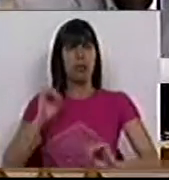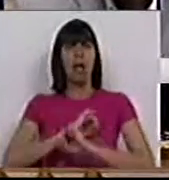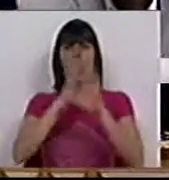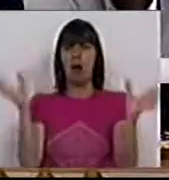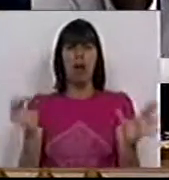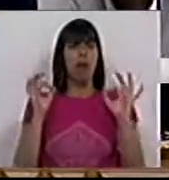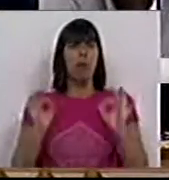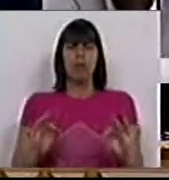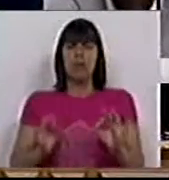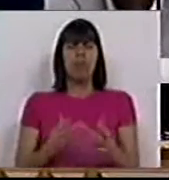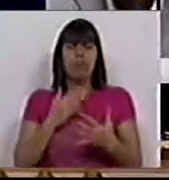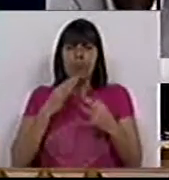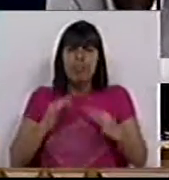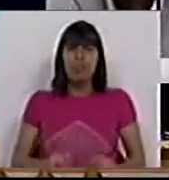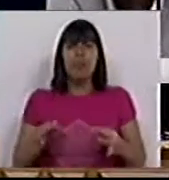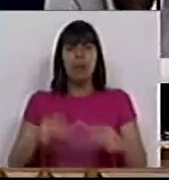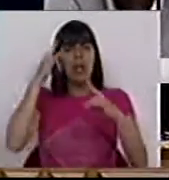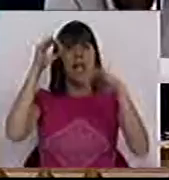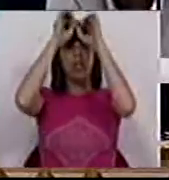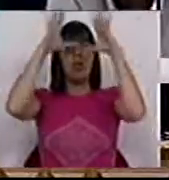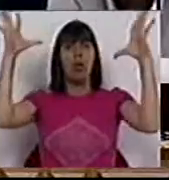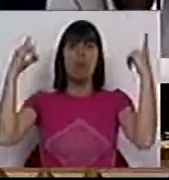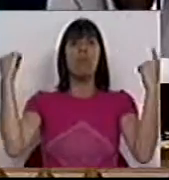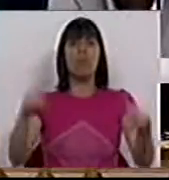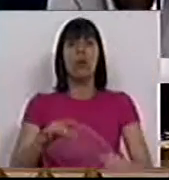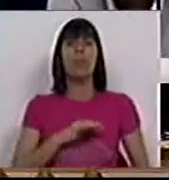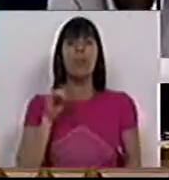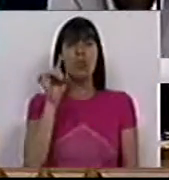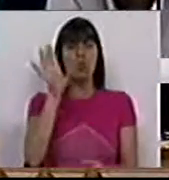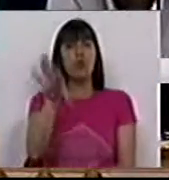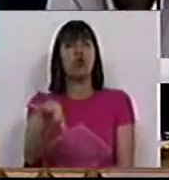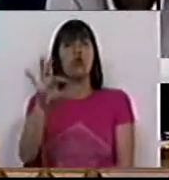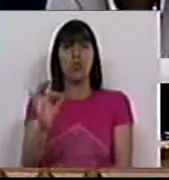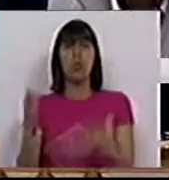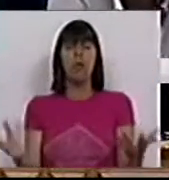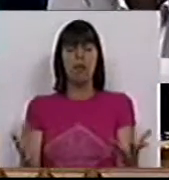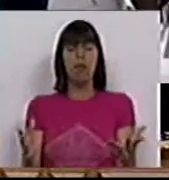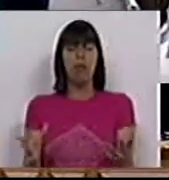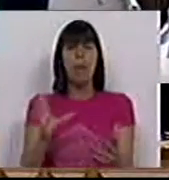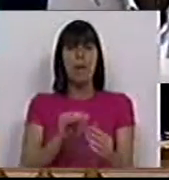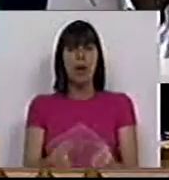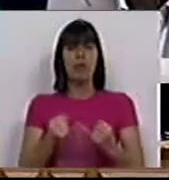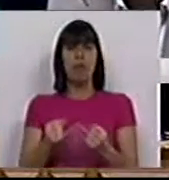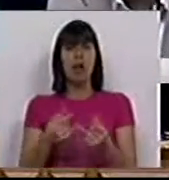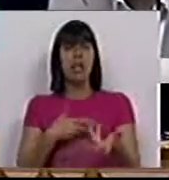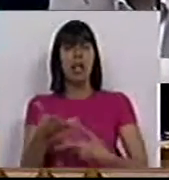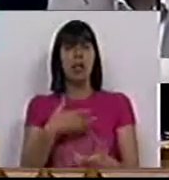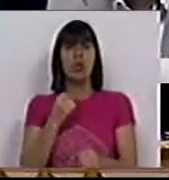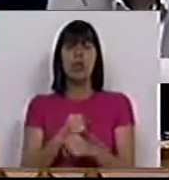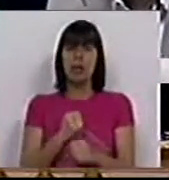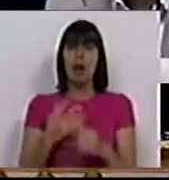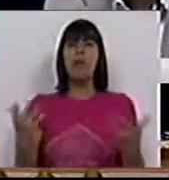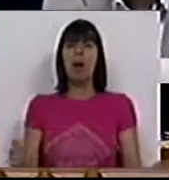clara e ela é profundamente ideológica. O Sr. escolheu a parte mais forte das relações